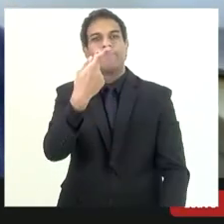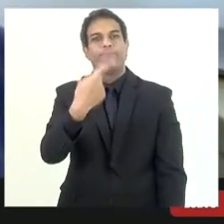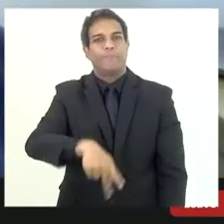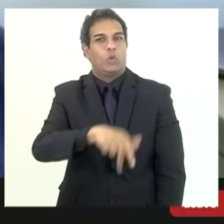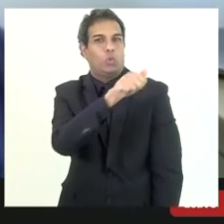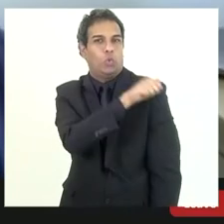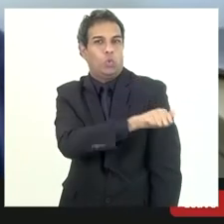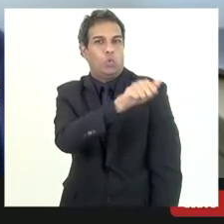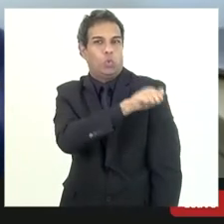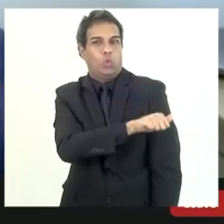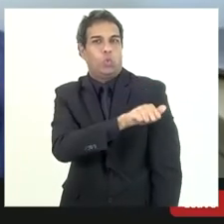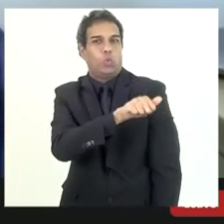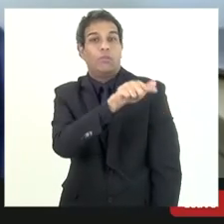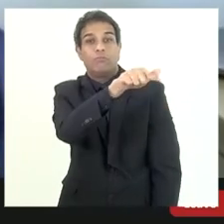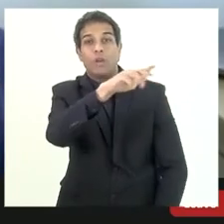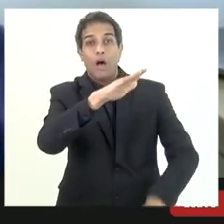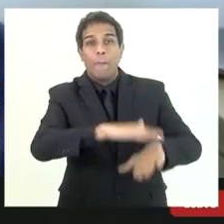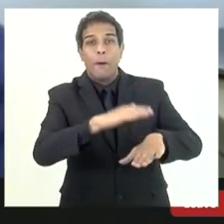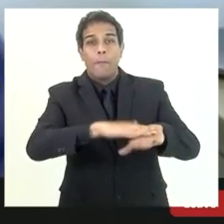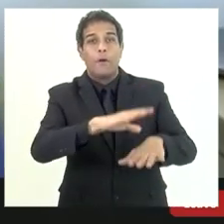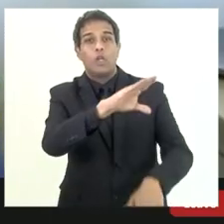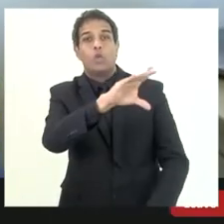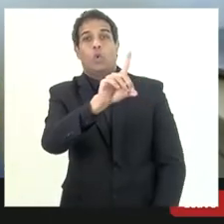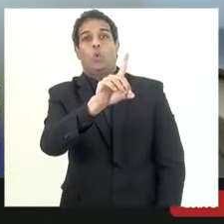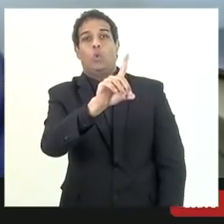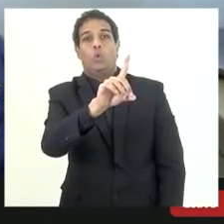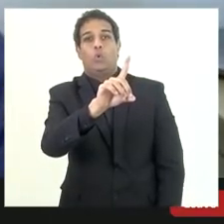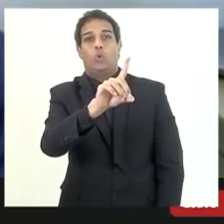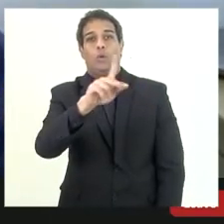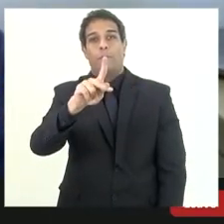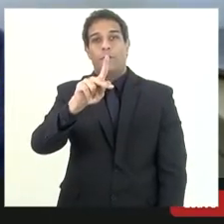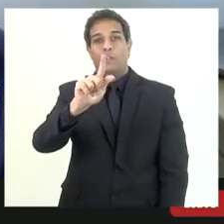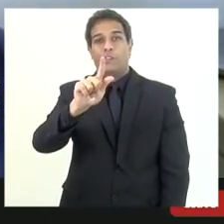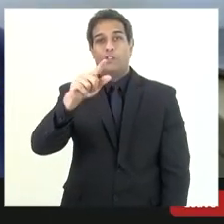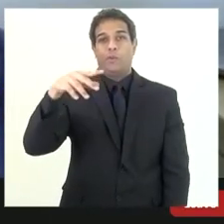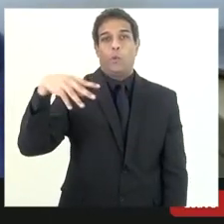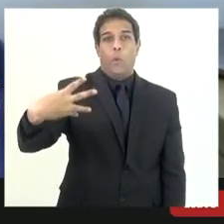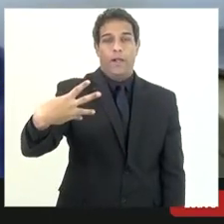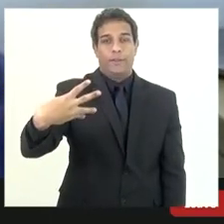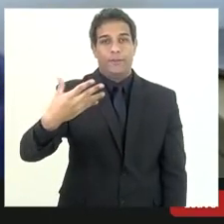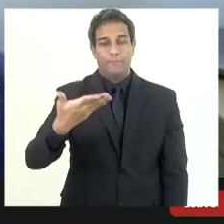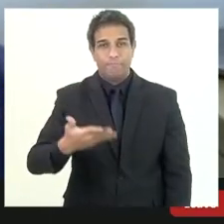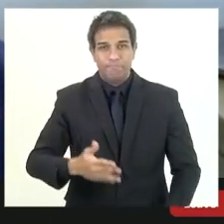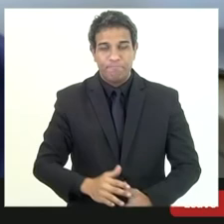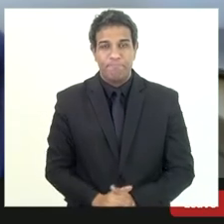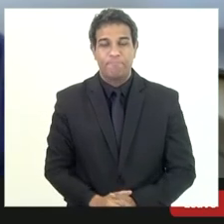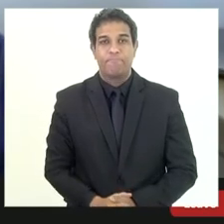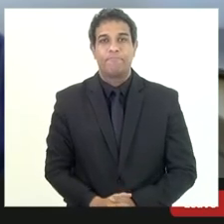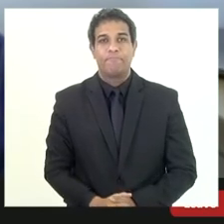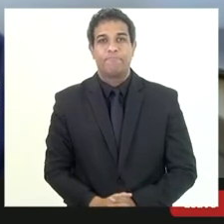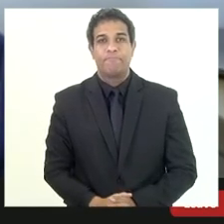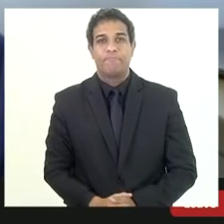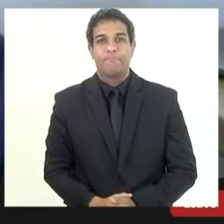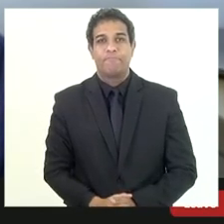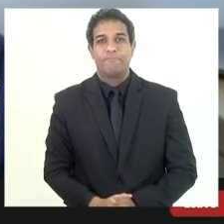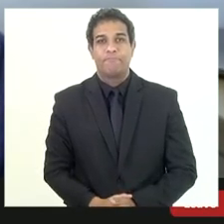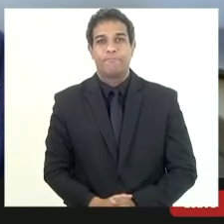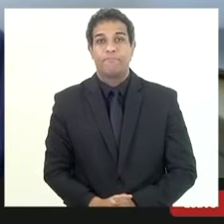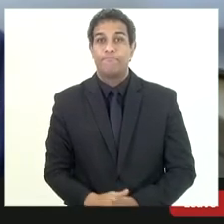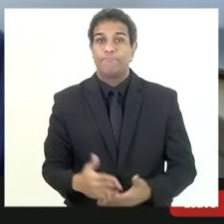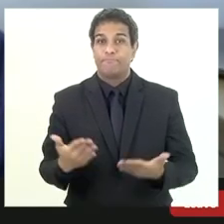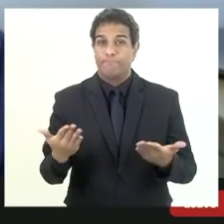como coordenador da quarta coordenadoria da auditoria de contas do tribunal esse imposto